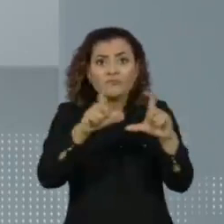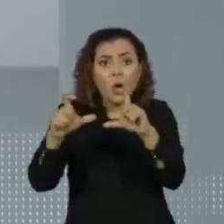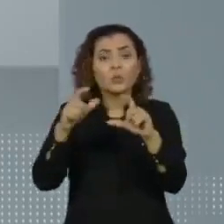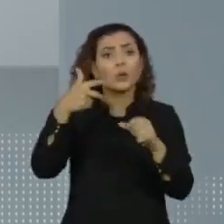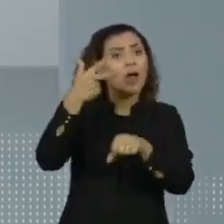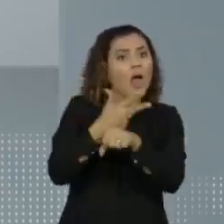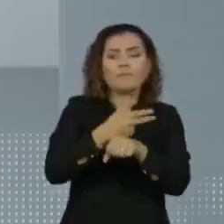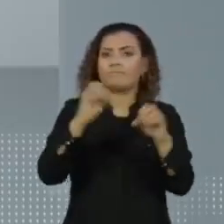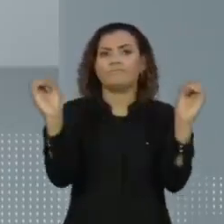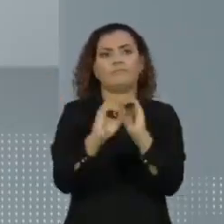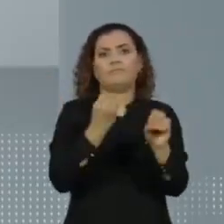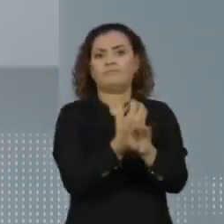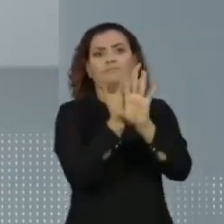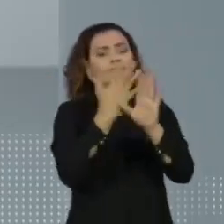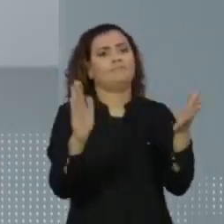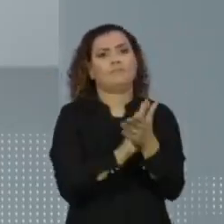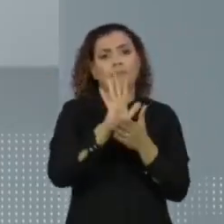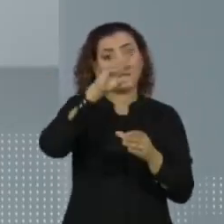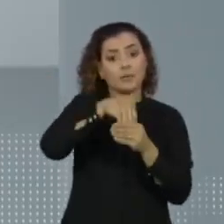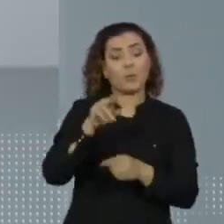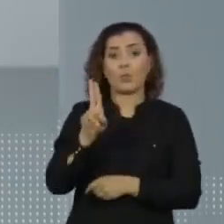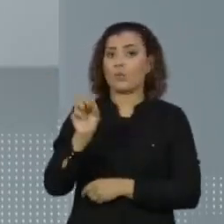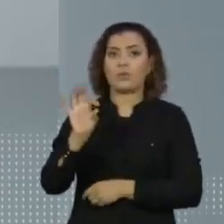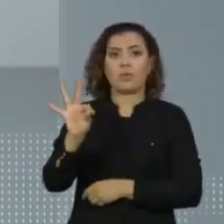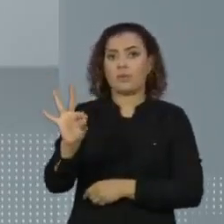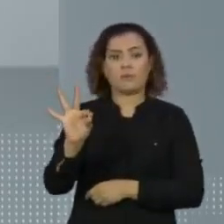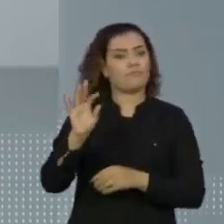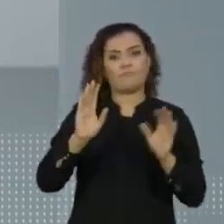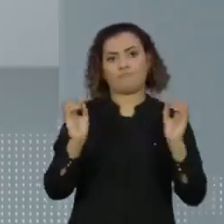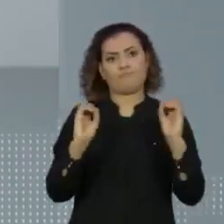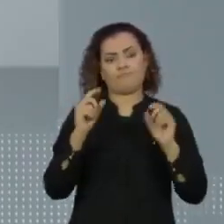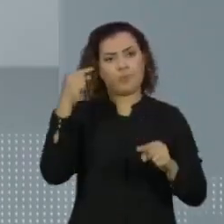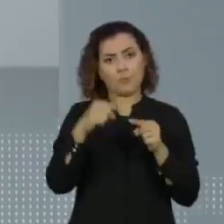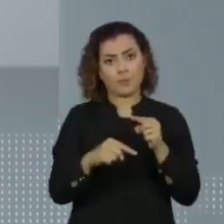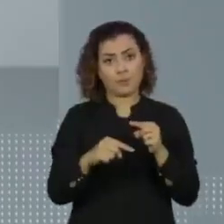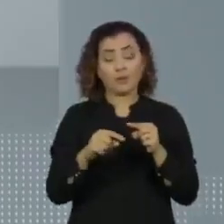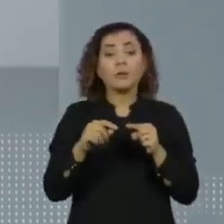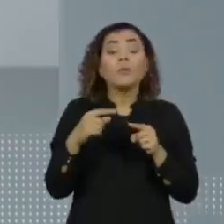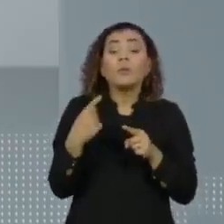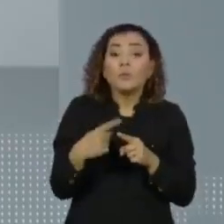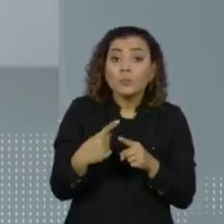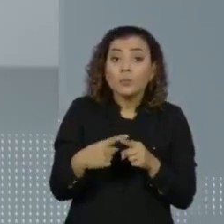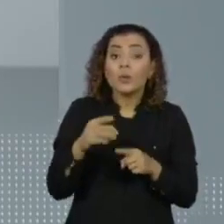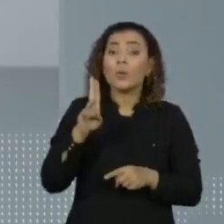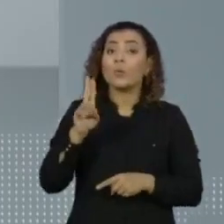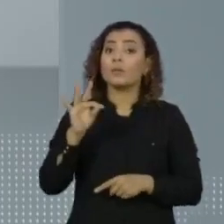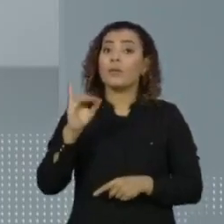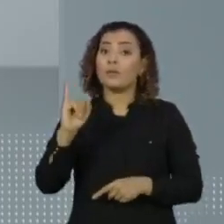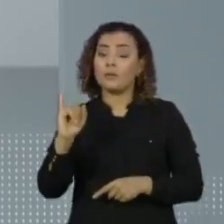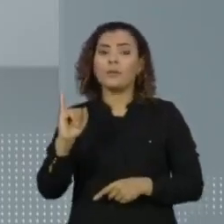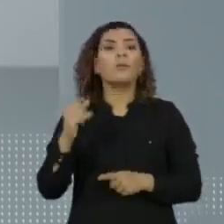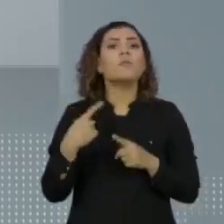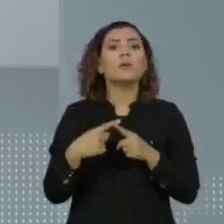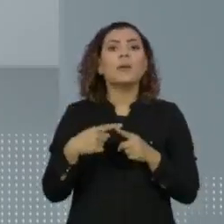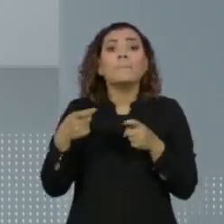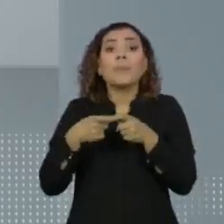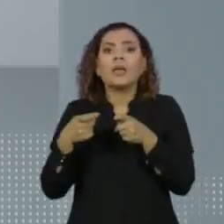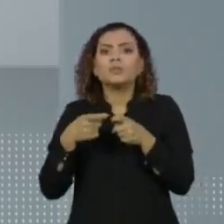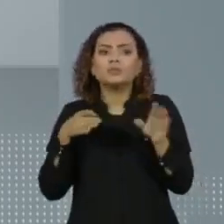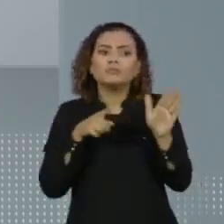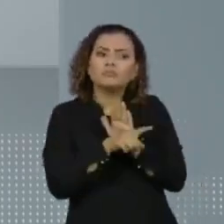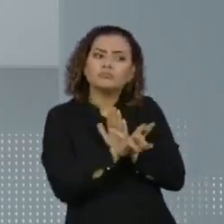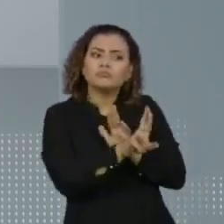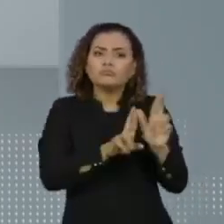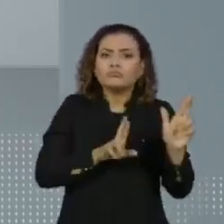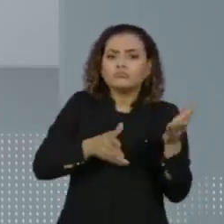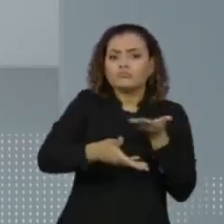e gravações dentro de UTIs e salas de emergência. O conselho diz que respondeu a dúvida de um médico e que